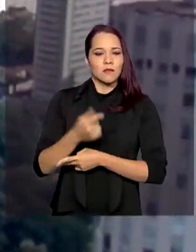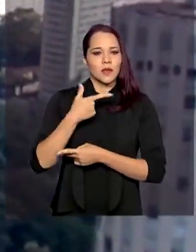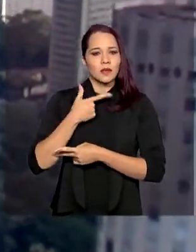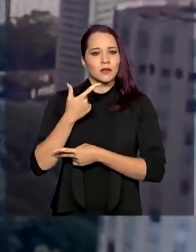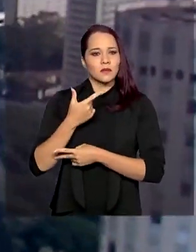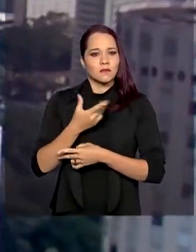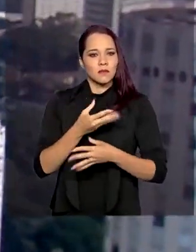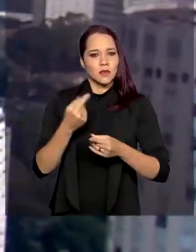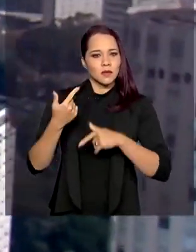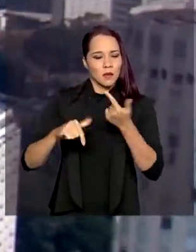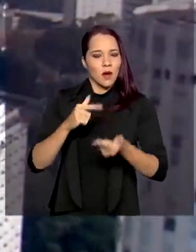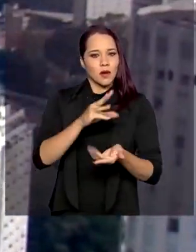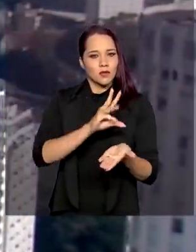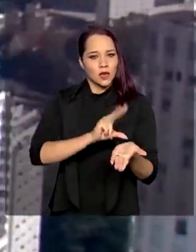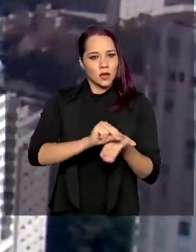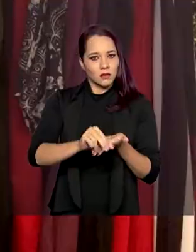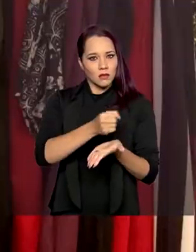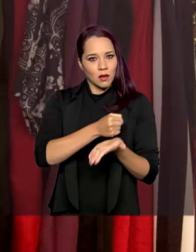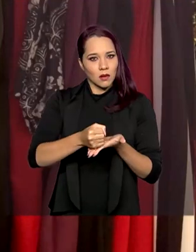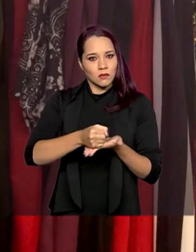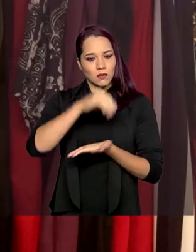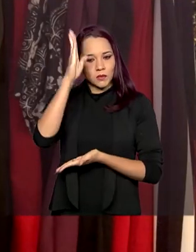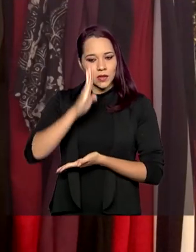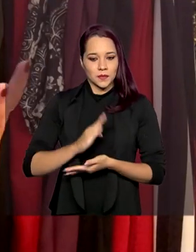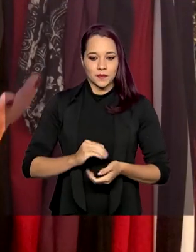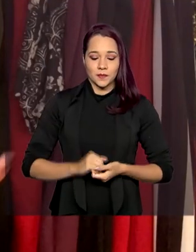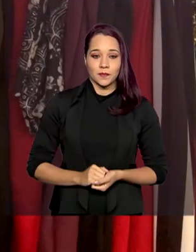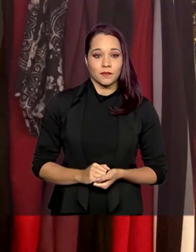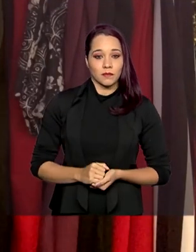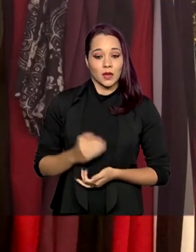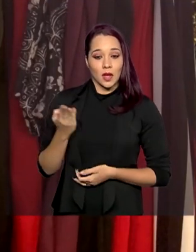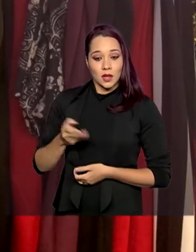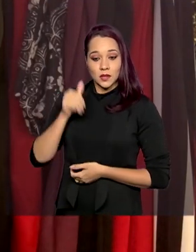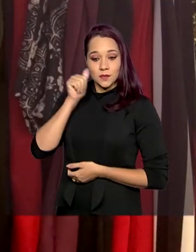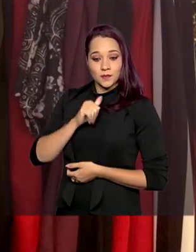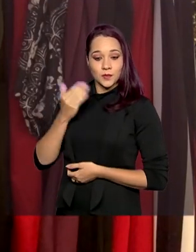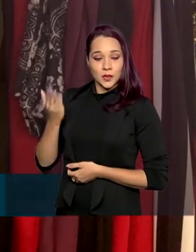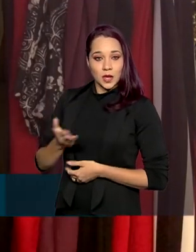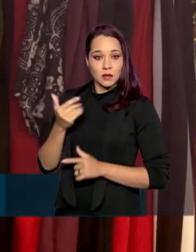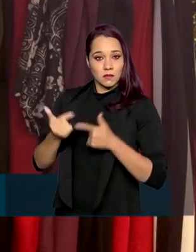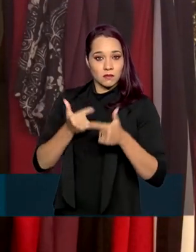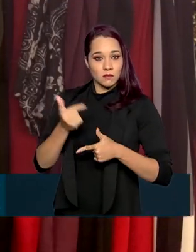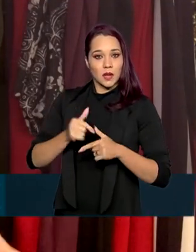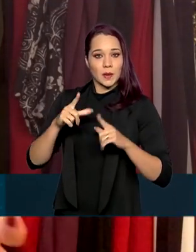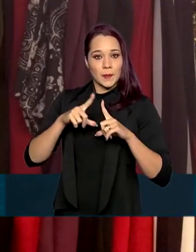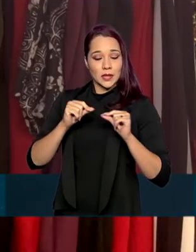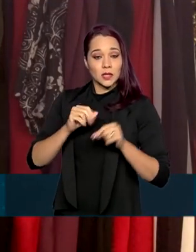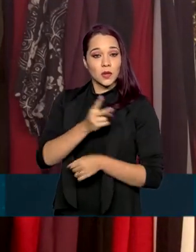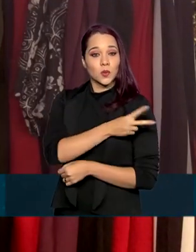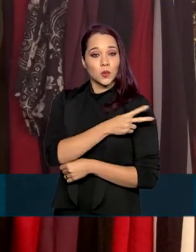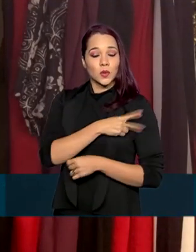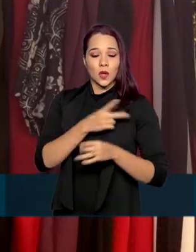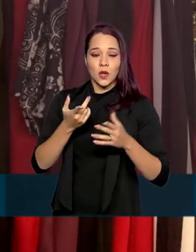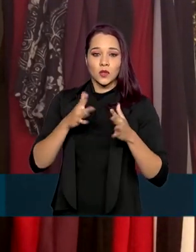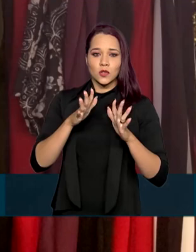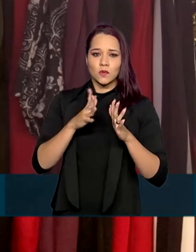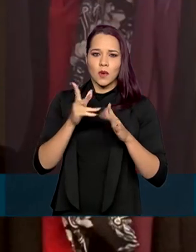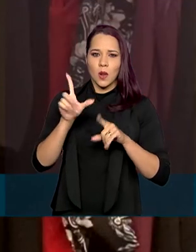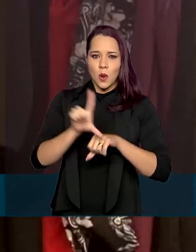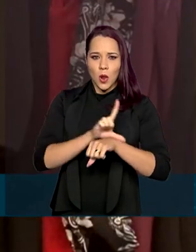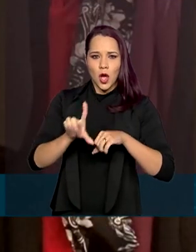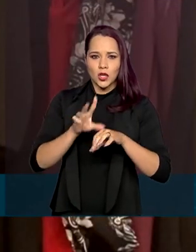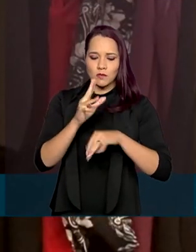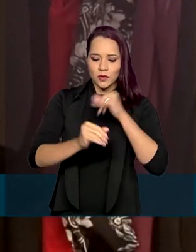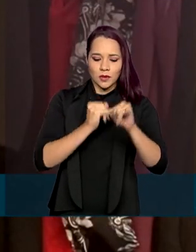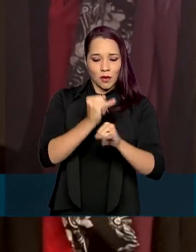dos empregos formais no Brasil. Essa micro empresária de Brasília é dona de uma loja virtual de roupas.